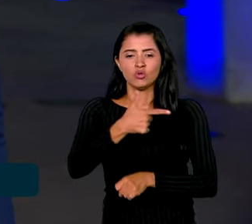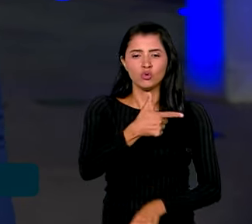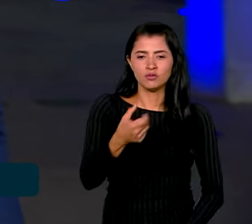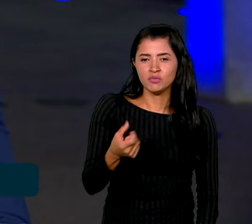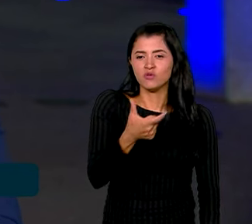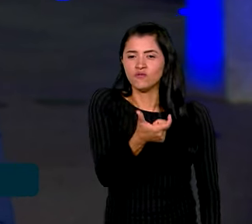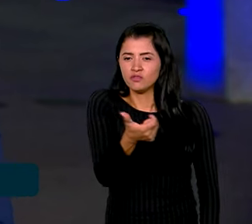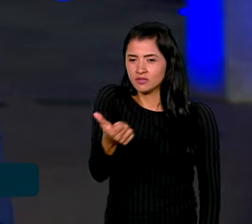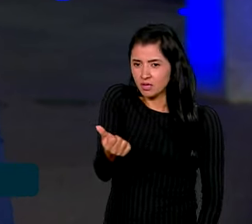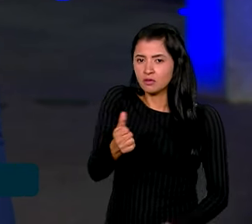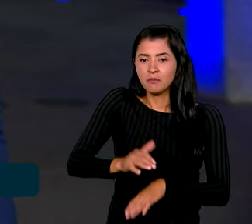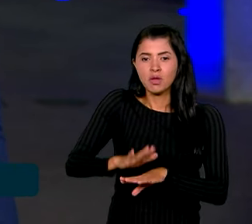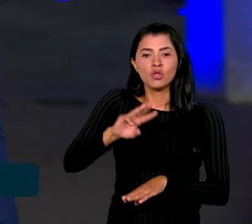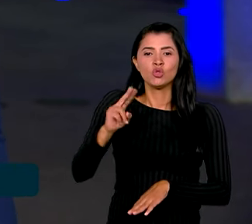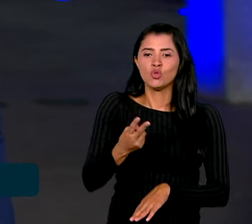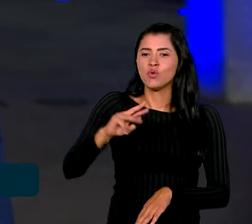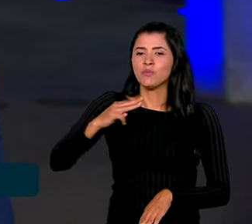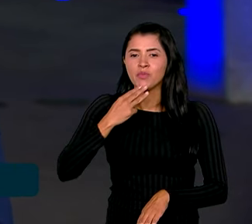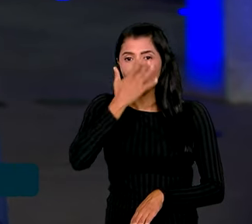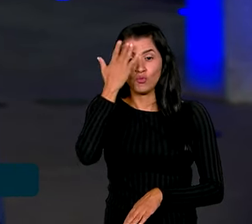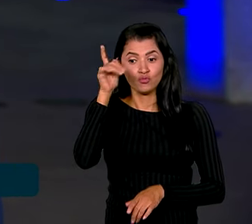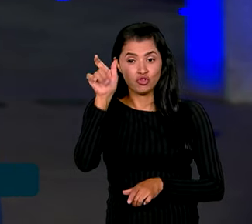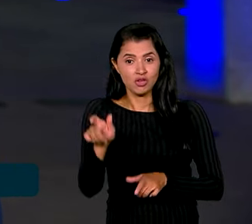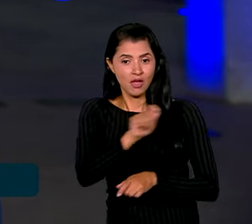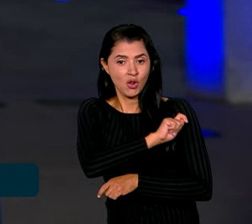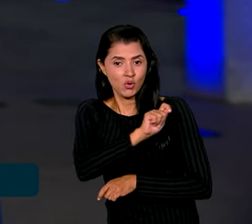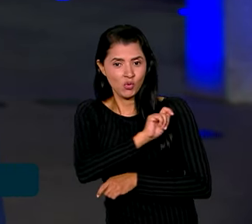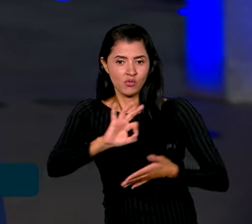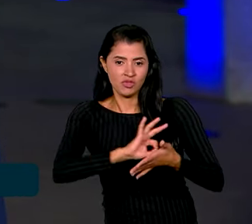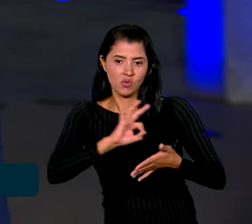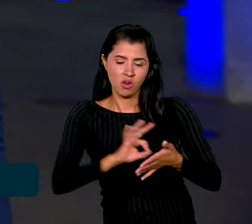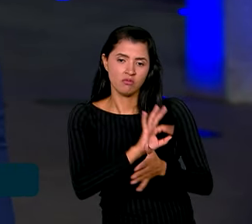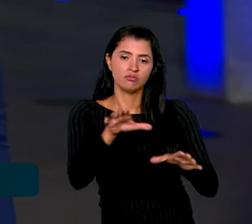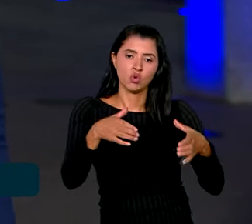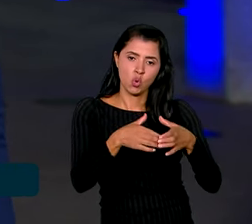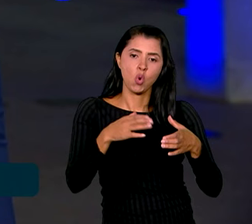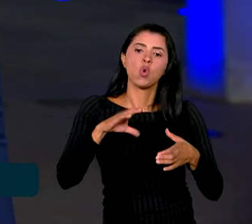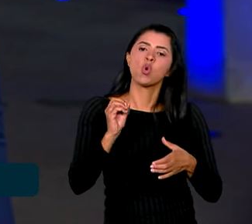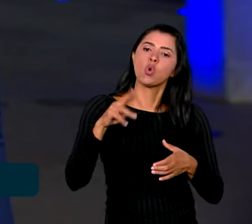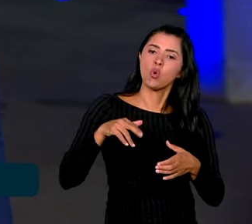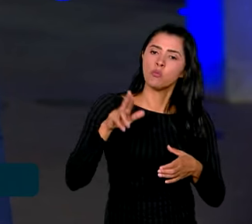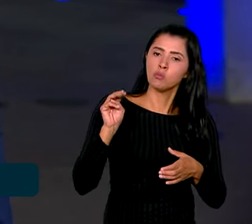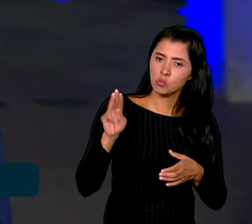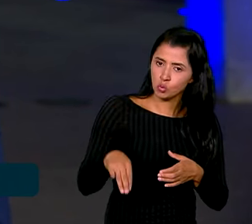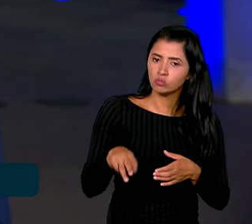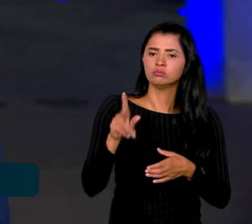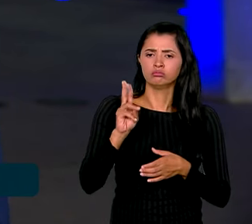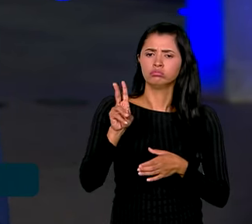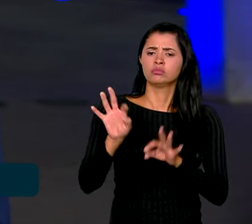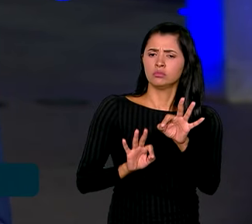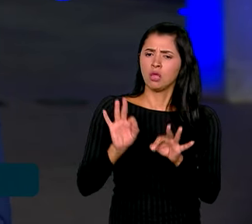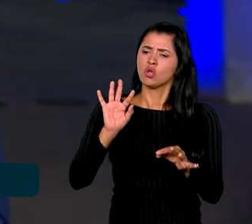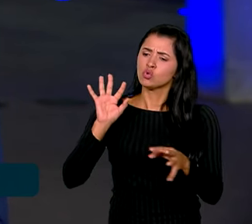com mais de 2 milhões de estudantes especiais matriculados em classes comuns. O plano ainda deve alcançar a